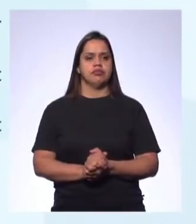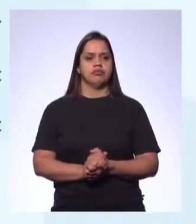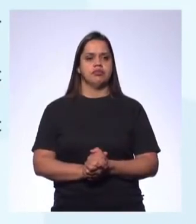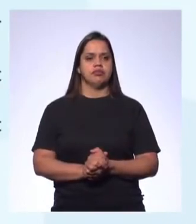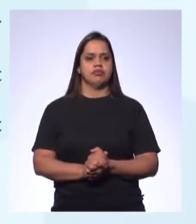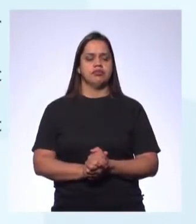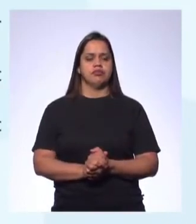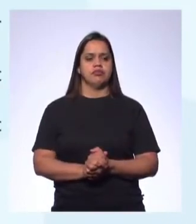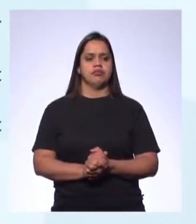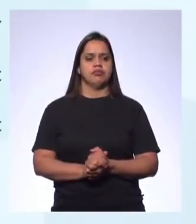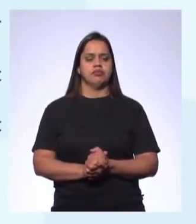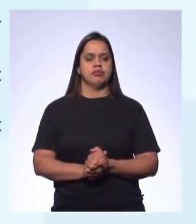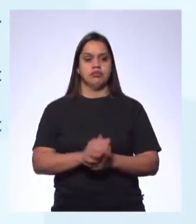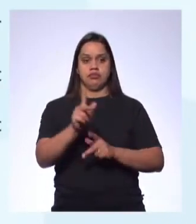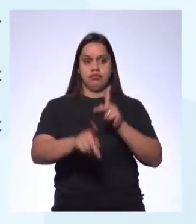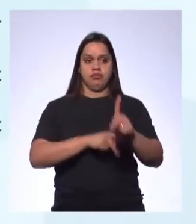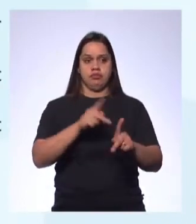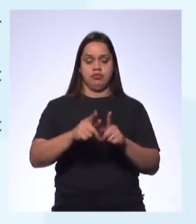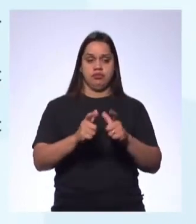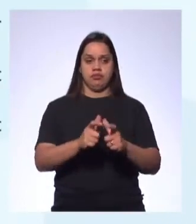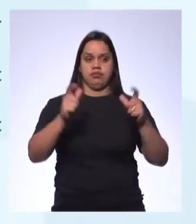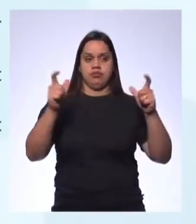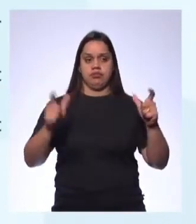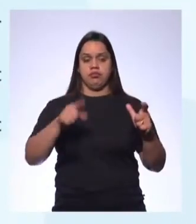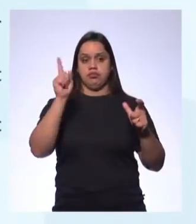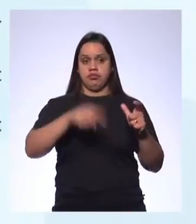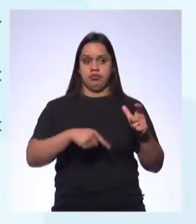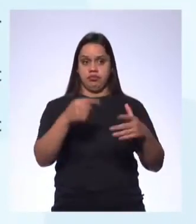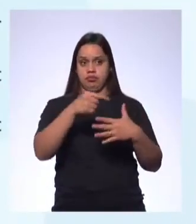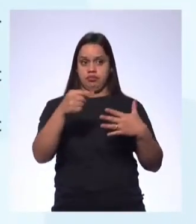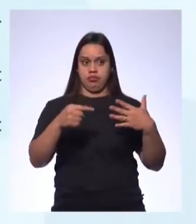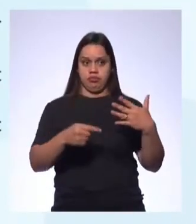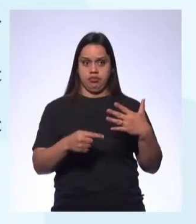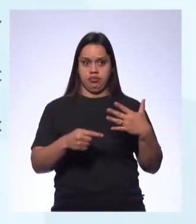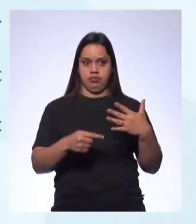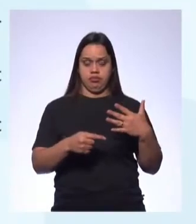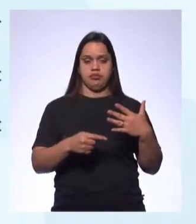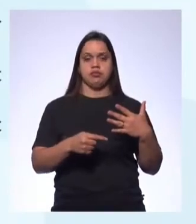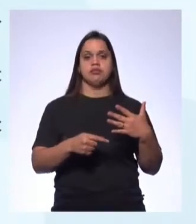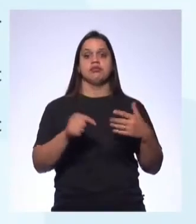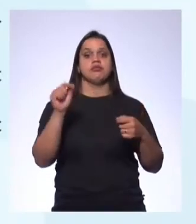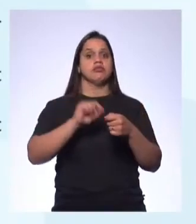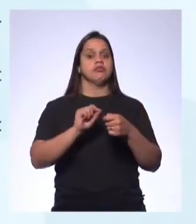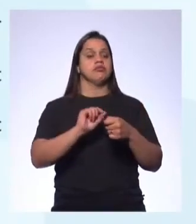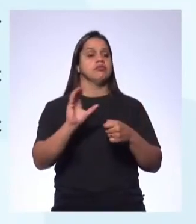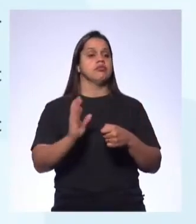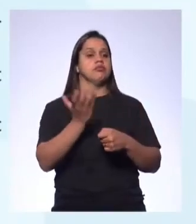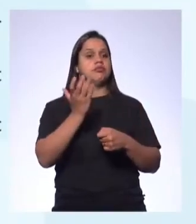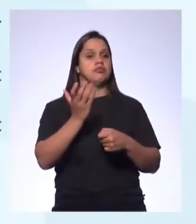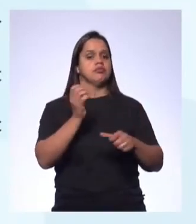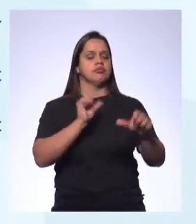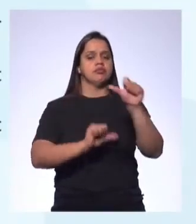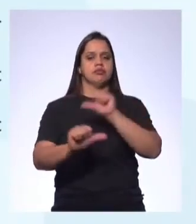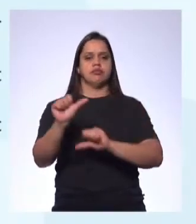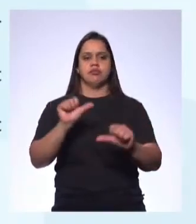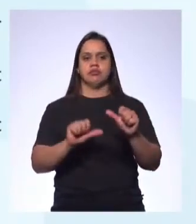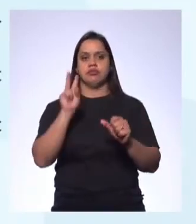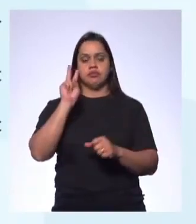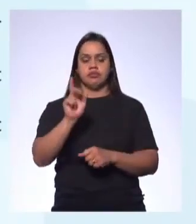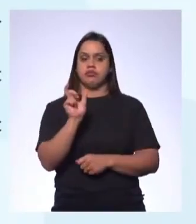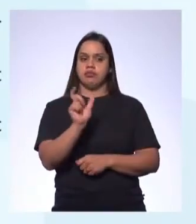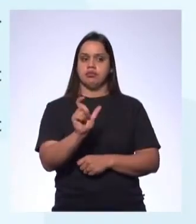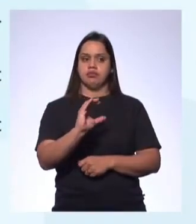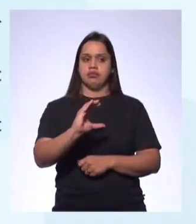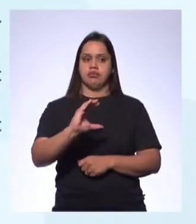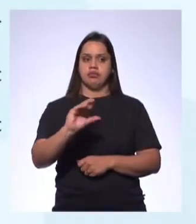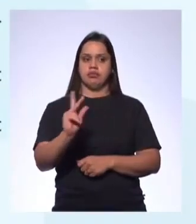O crescimento populacional é um dos fatores para... Mudanças. Olha, olha a palavra change, hein? Tem uma palavra